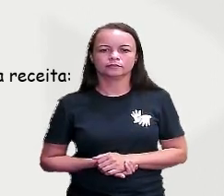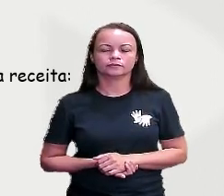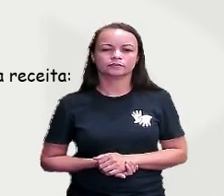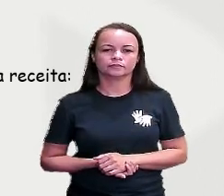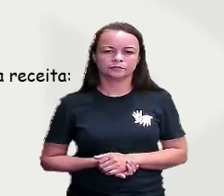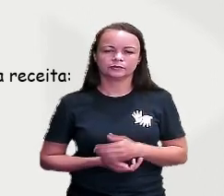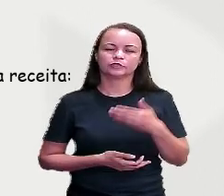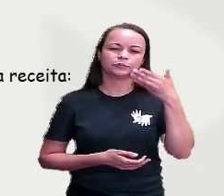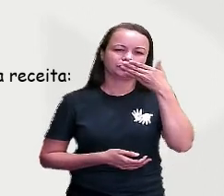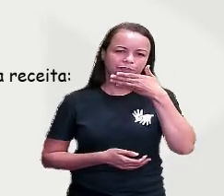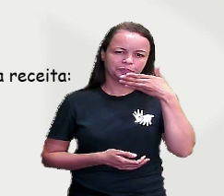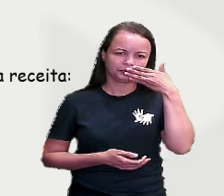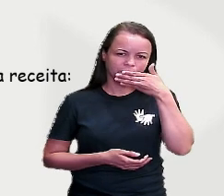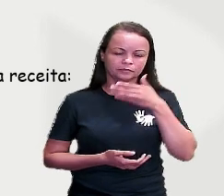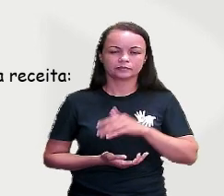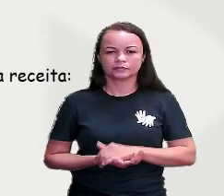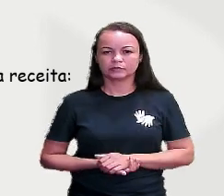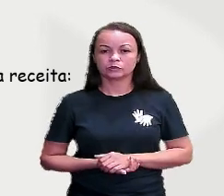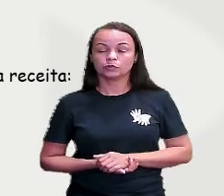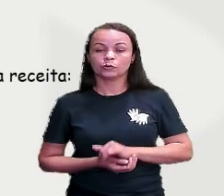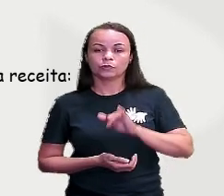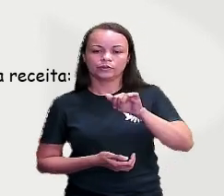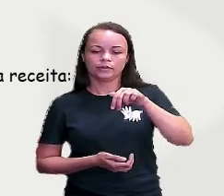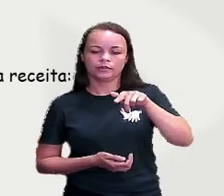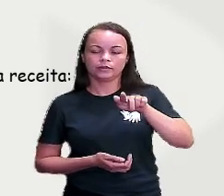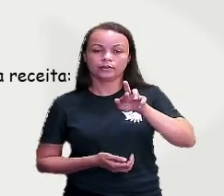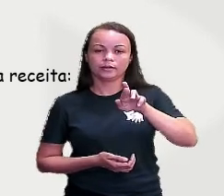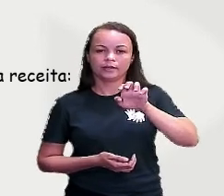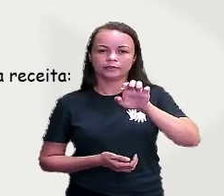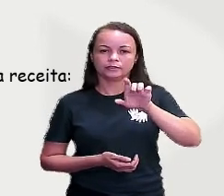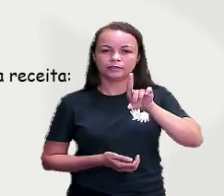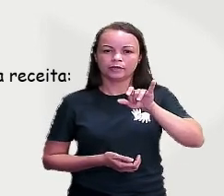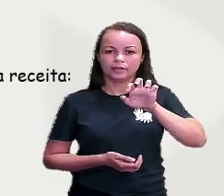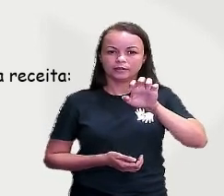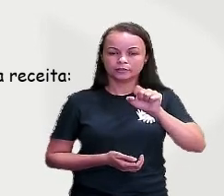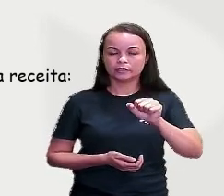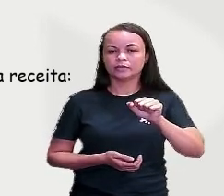O açúcar. O ingrediente da receita medido em litros.